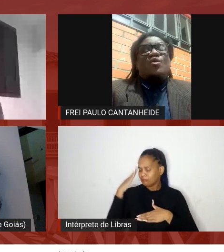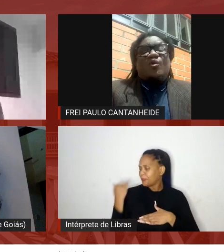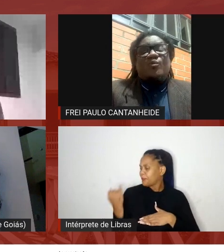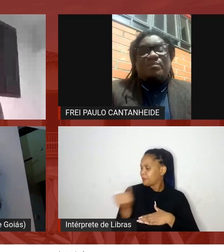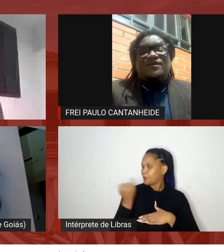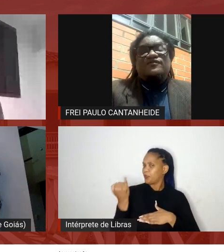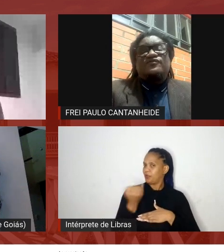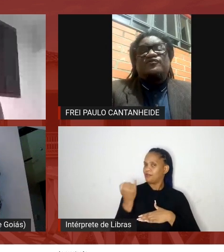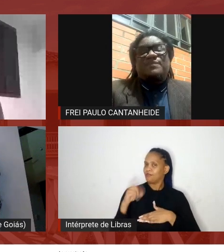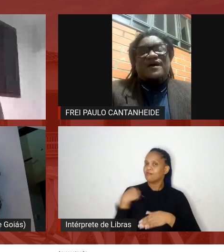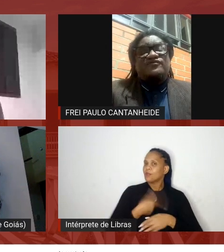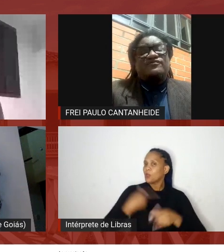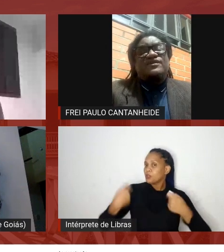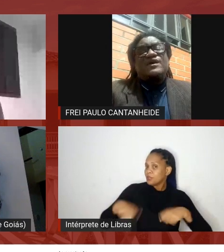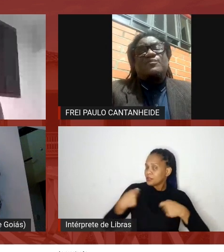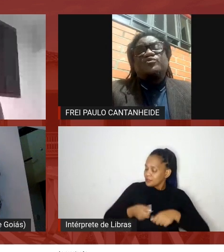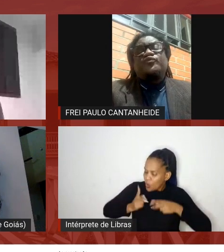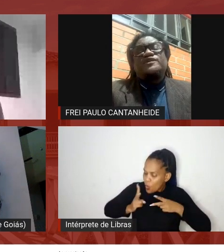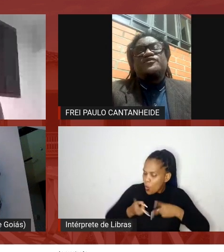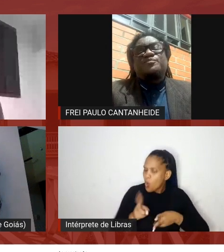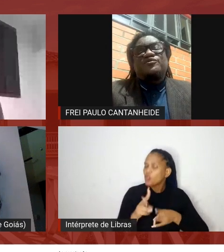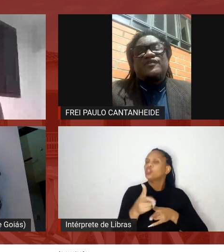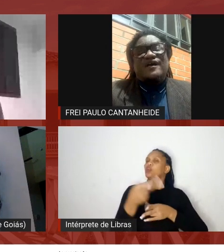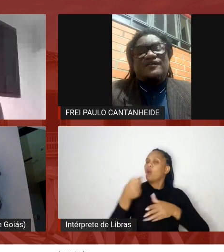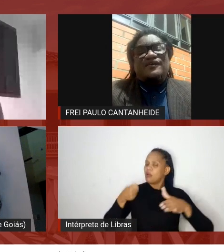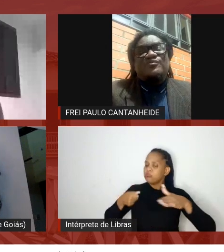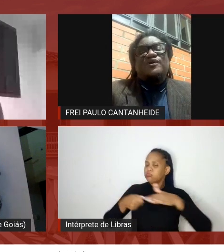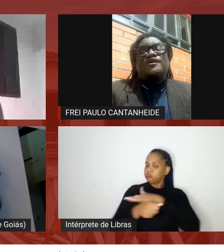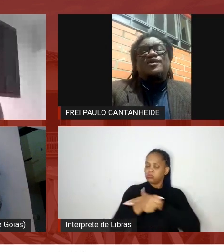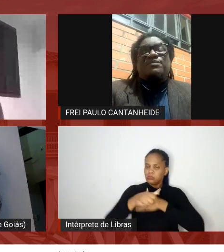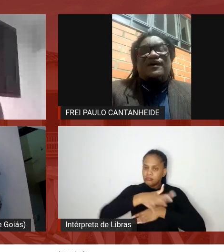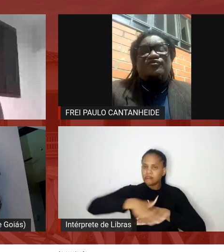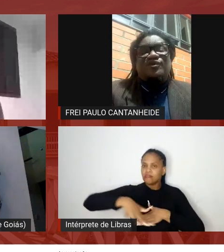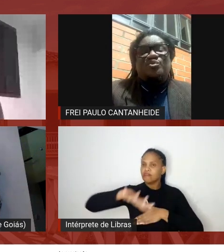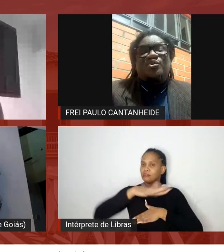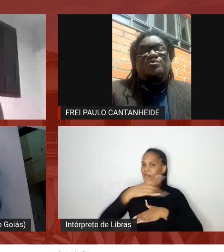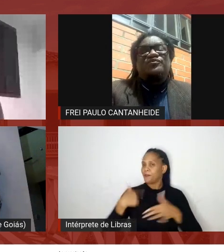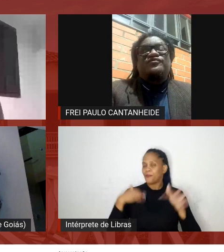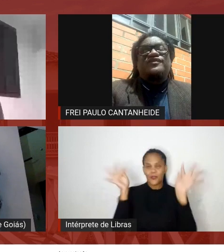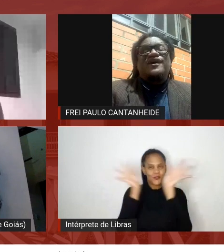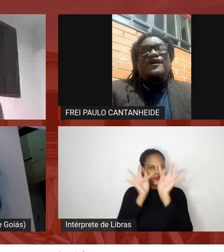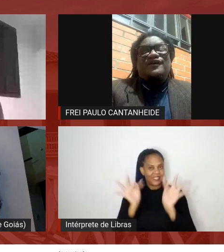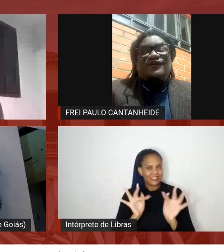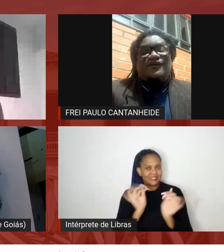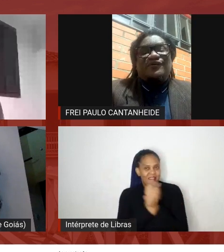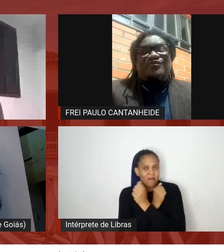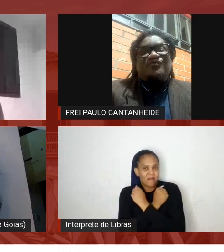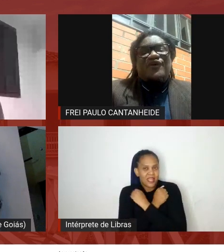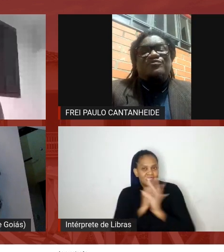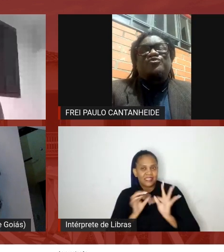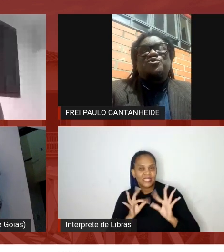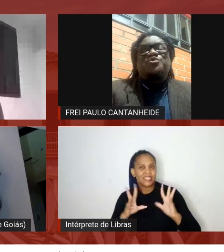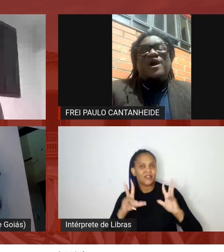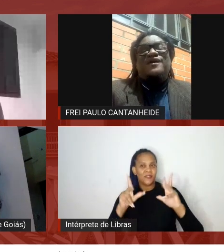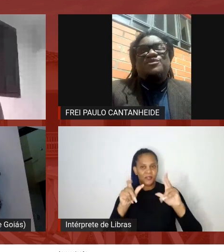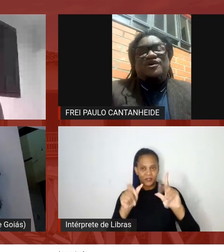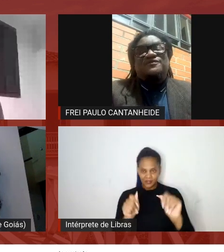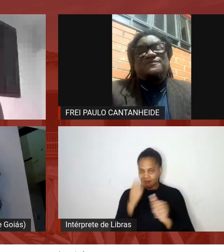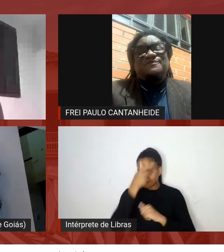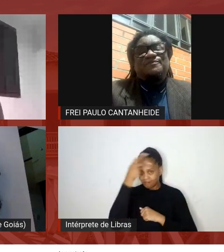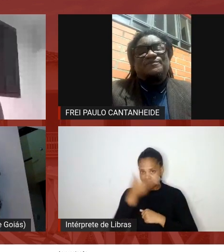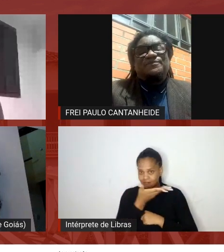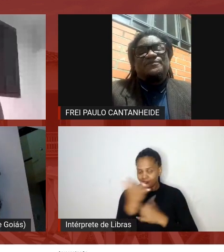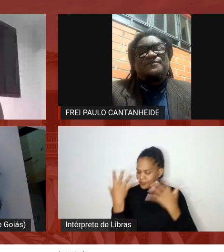ocupando esses espaços muito feliz por estar aqui um grande abraço a todos e vamos continuar